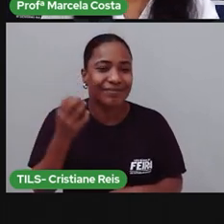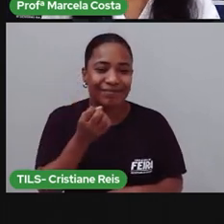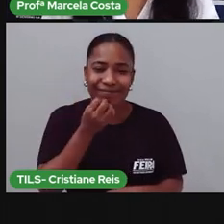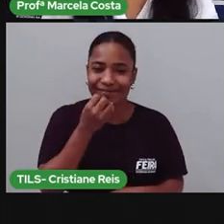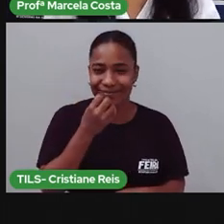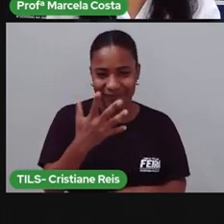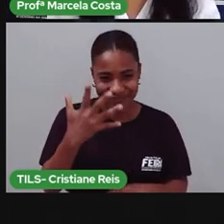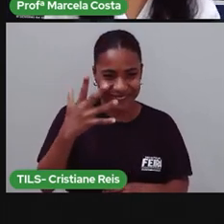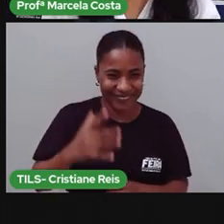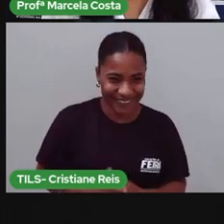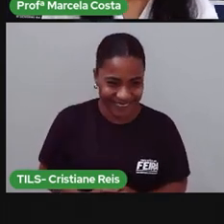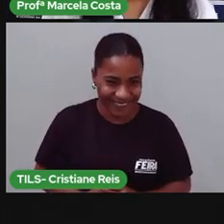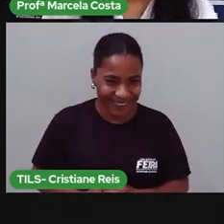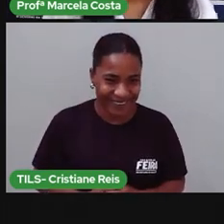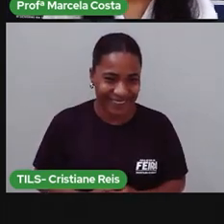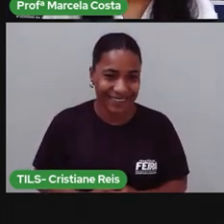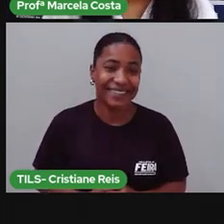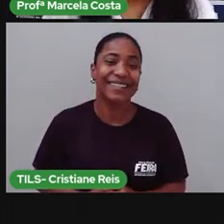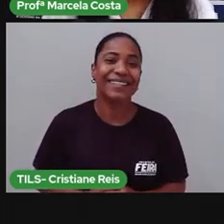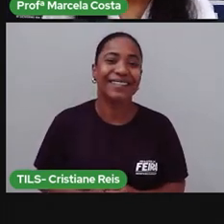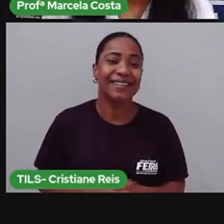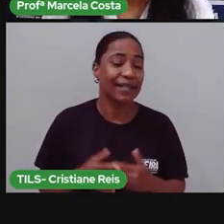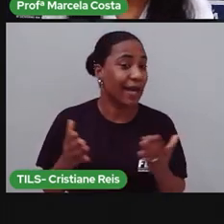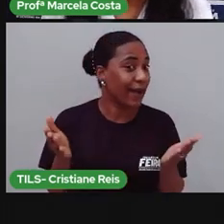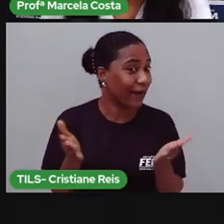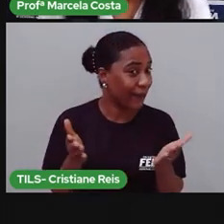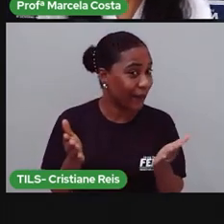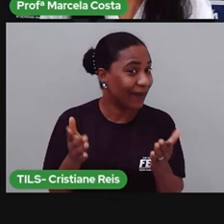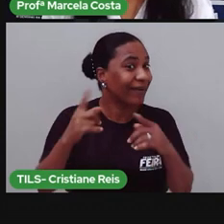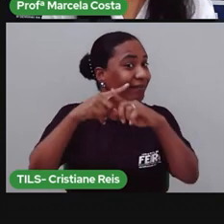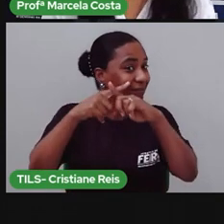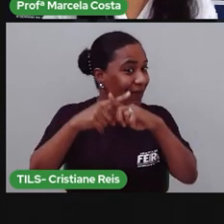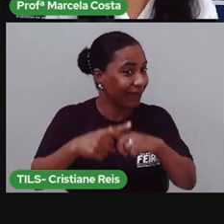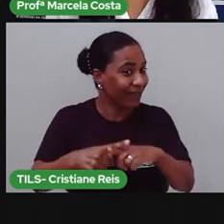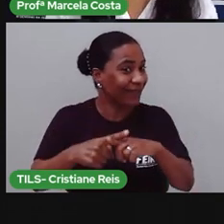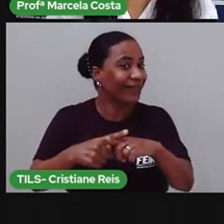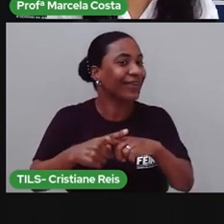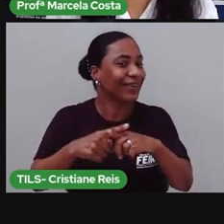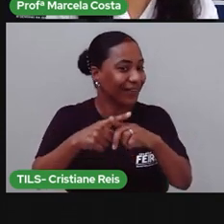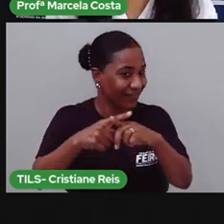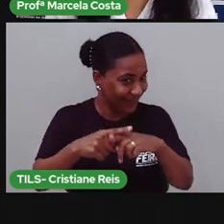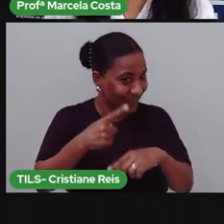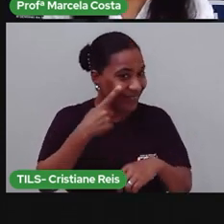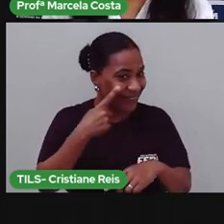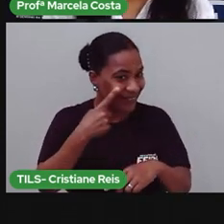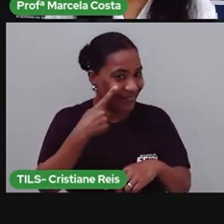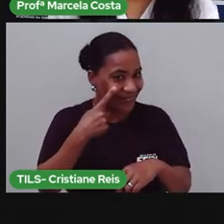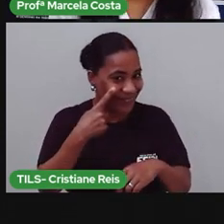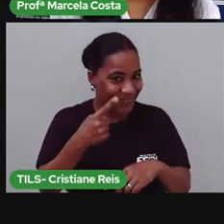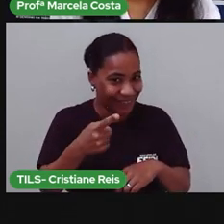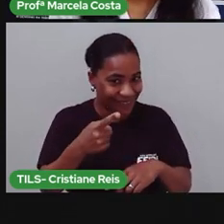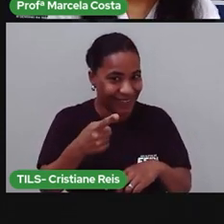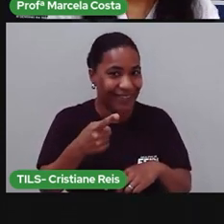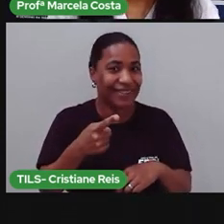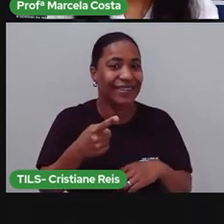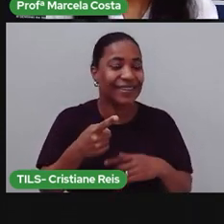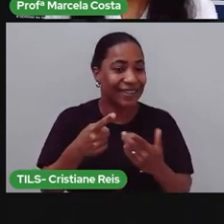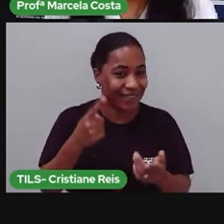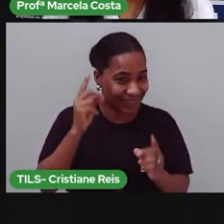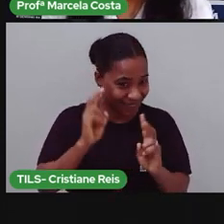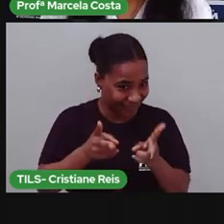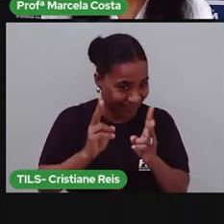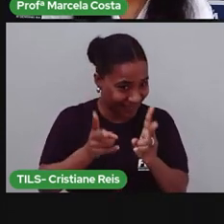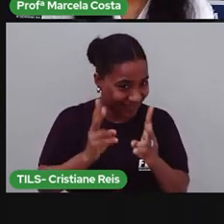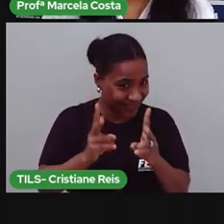Agora, criança. A gente tem um desafio. Lembra que a gente tá agora aqui nas nossas aulas com um desafio. Que a